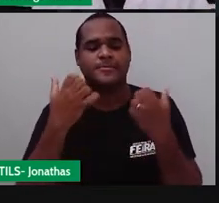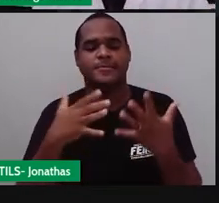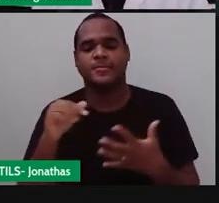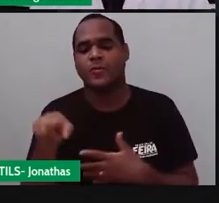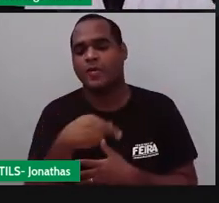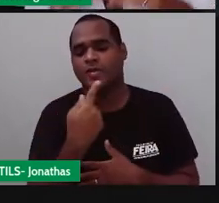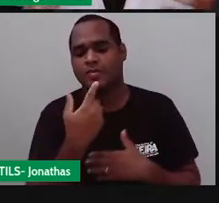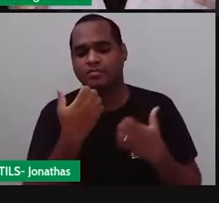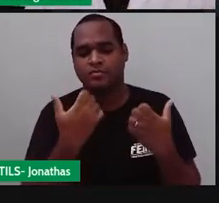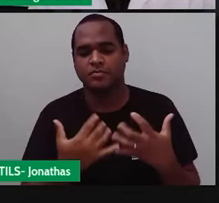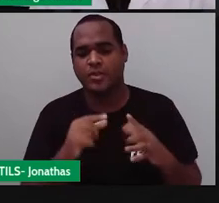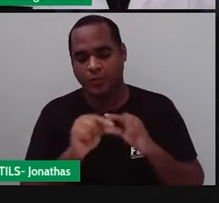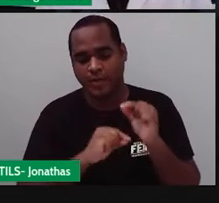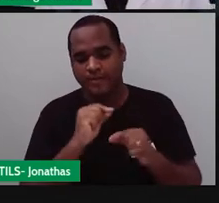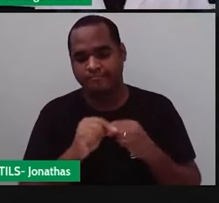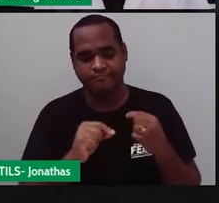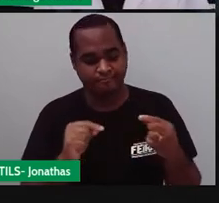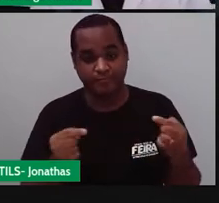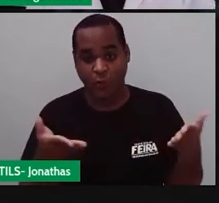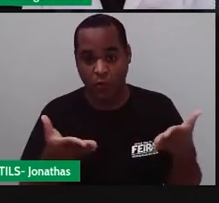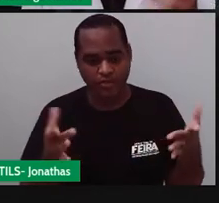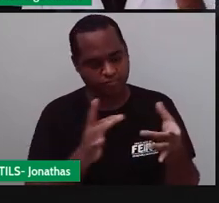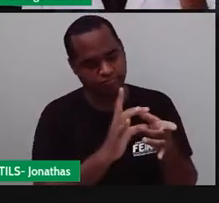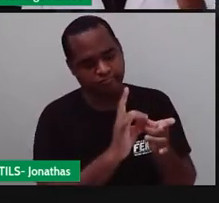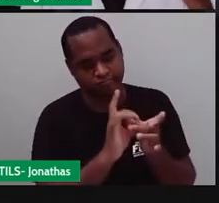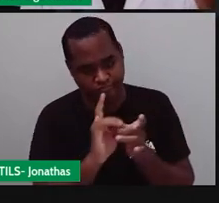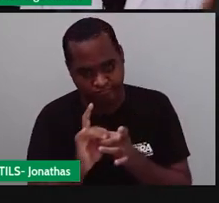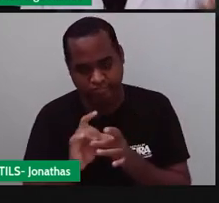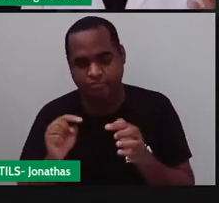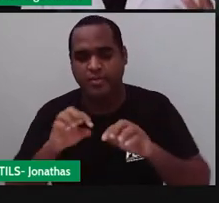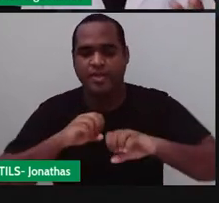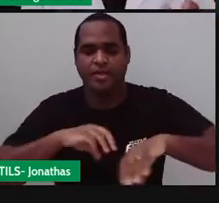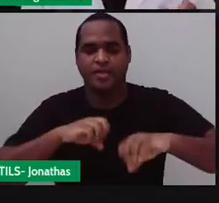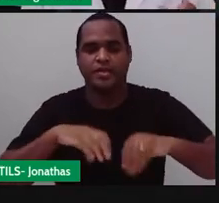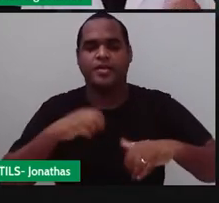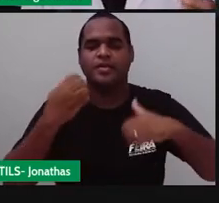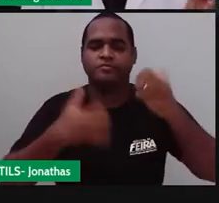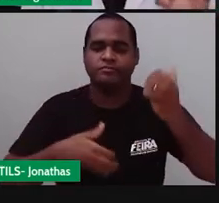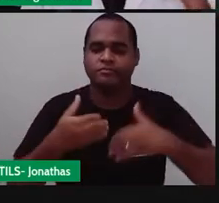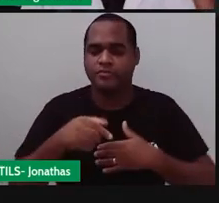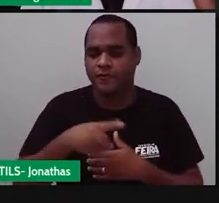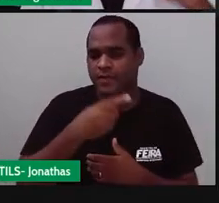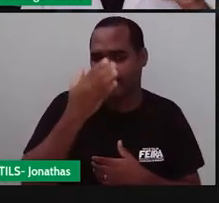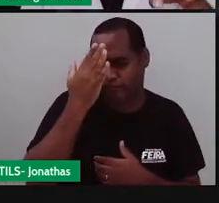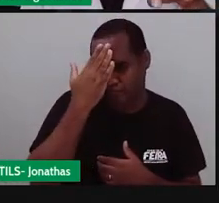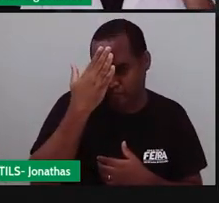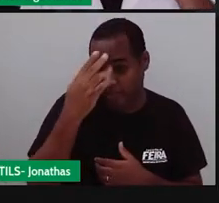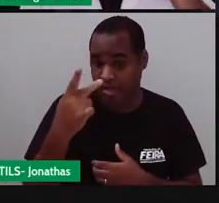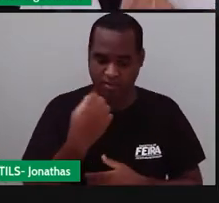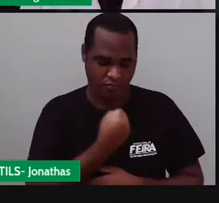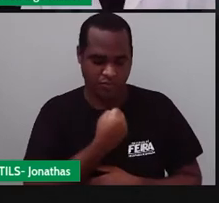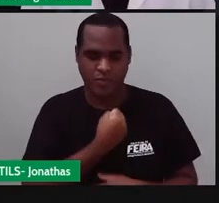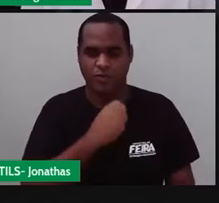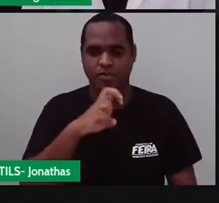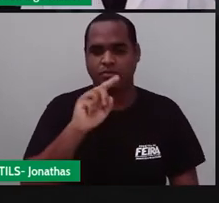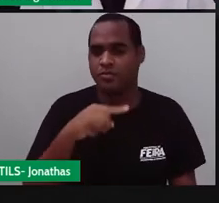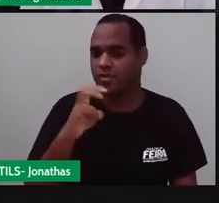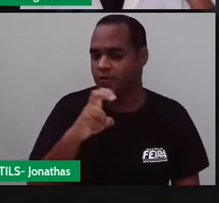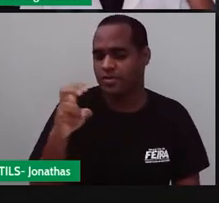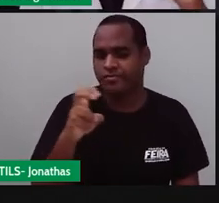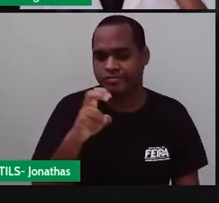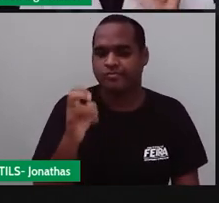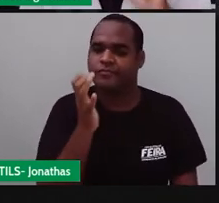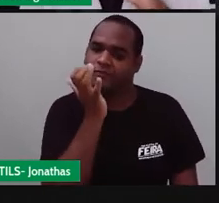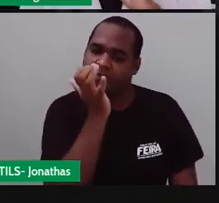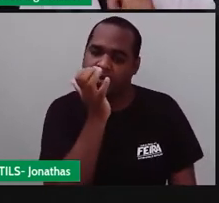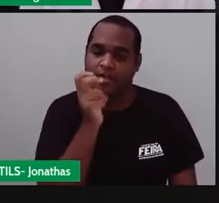entra no conteúdo da aula, porque você sabia que esse número 5 reais e 55 centavos,